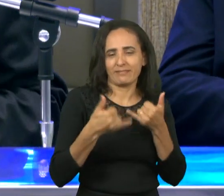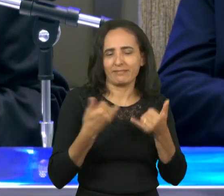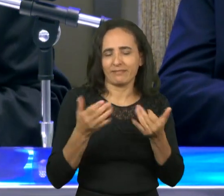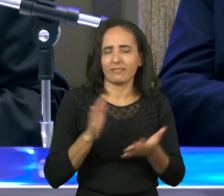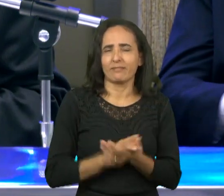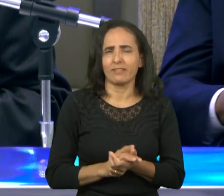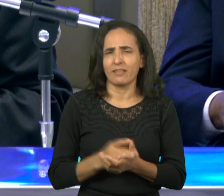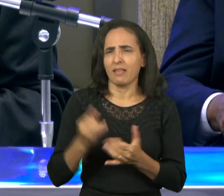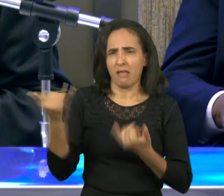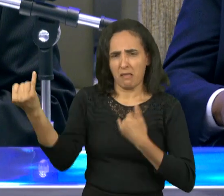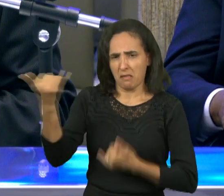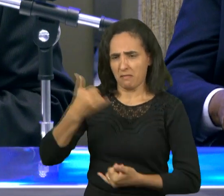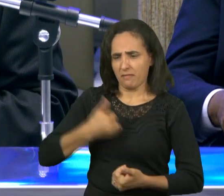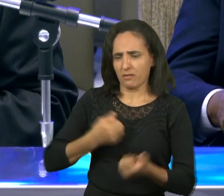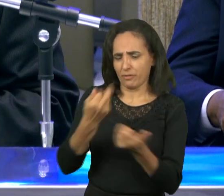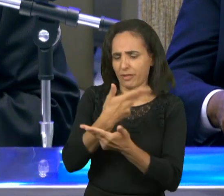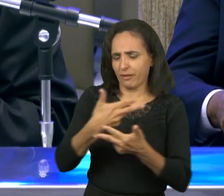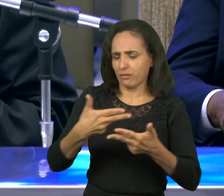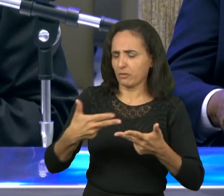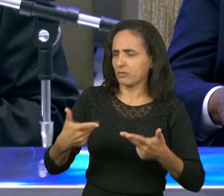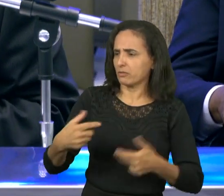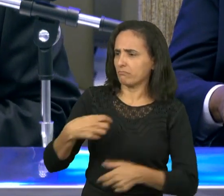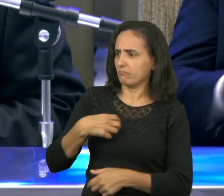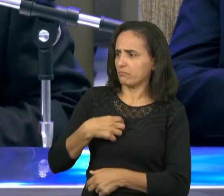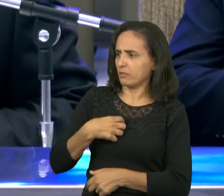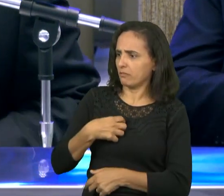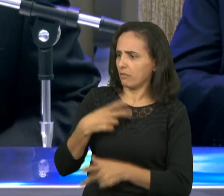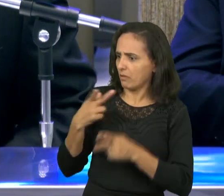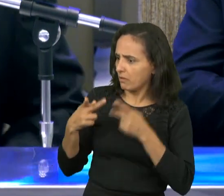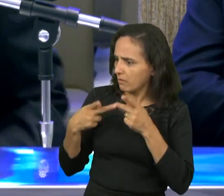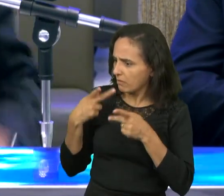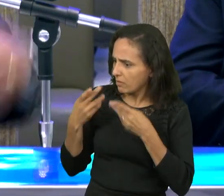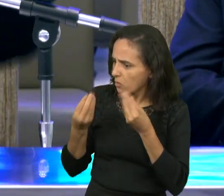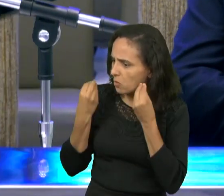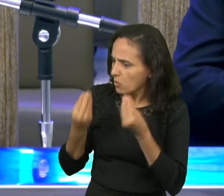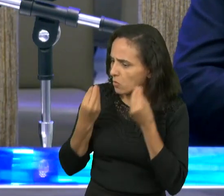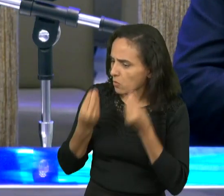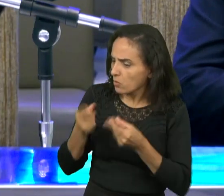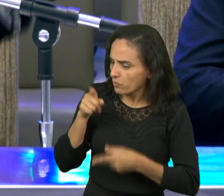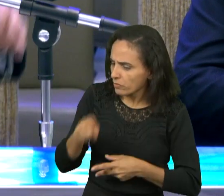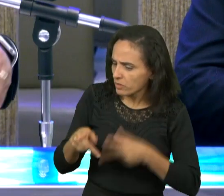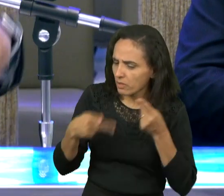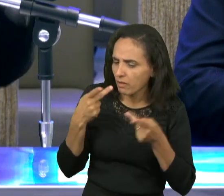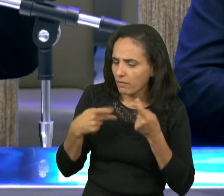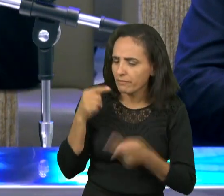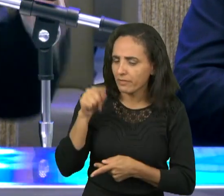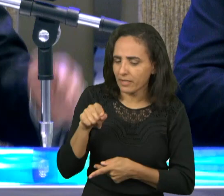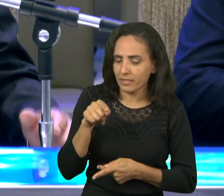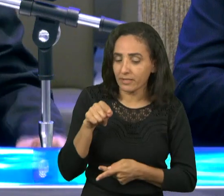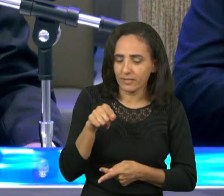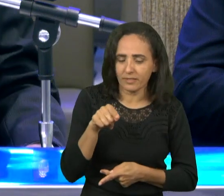algumas coisas que eu achei que não era bom ele dizer isso já faz muitos anos foi